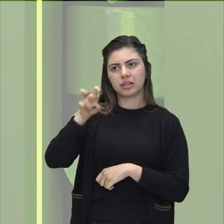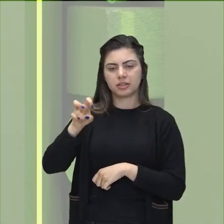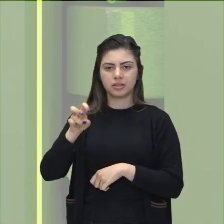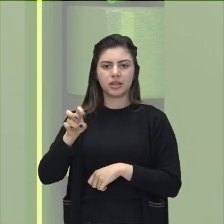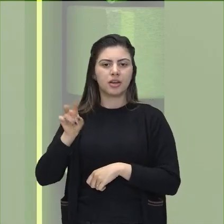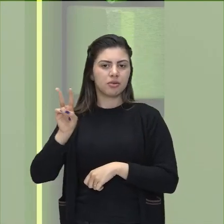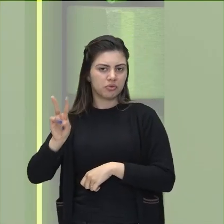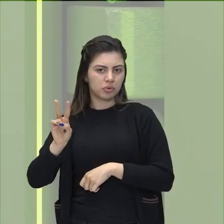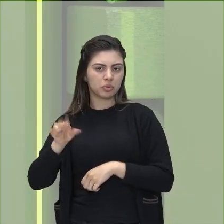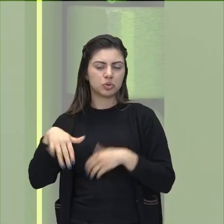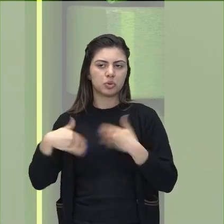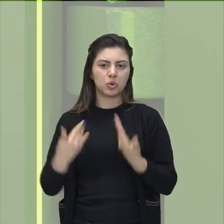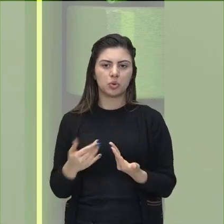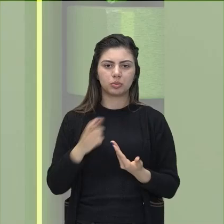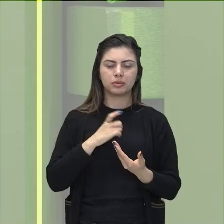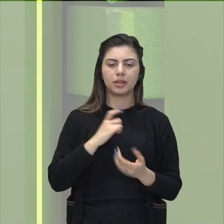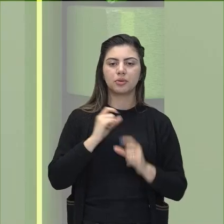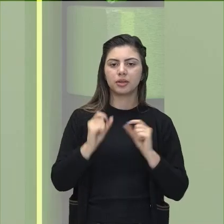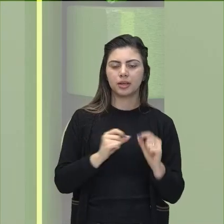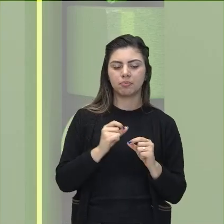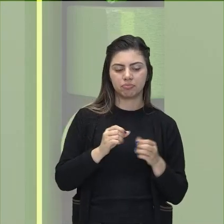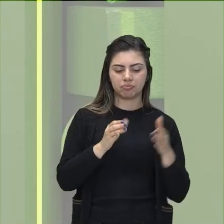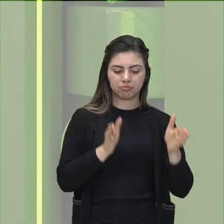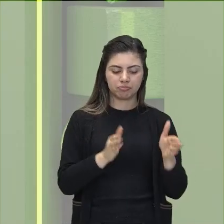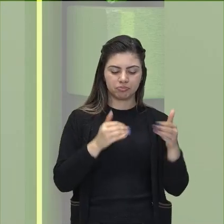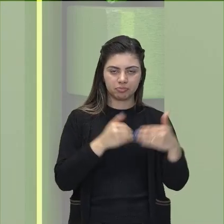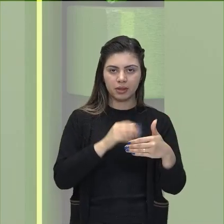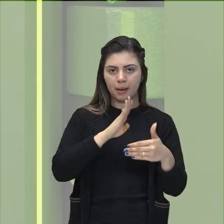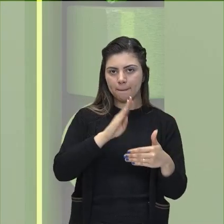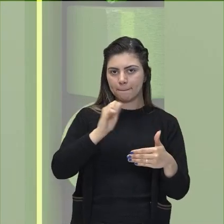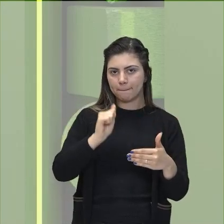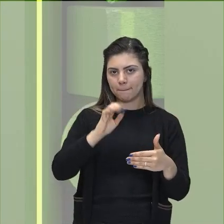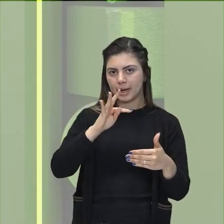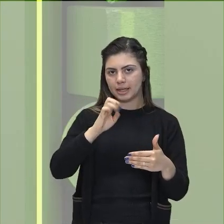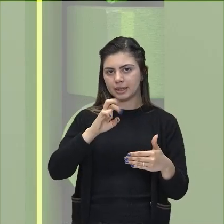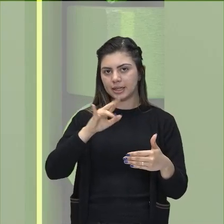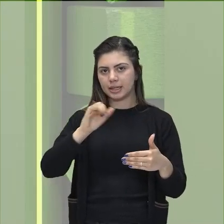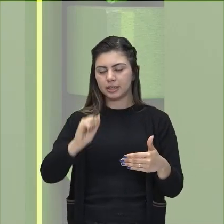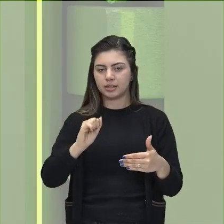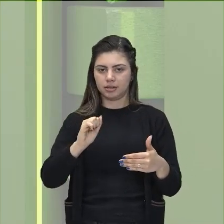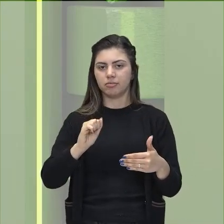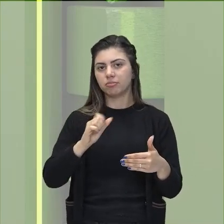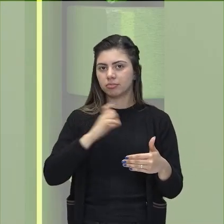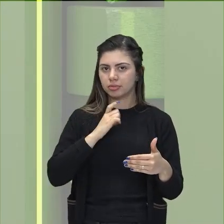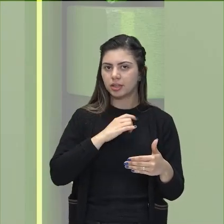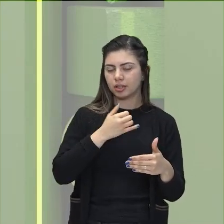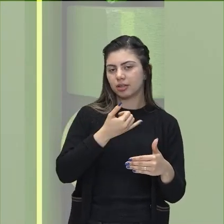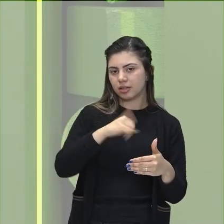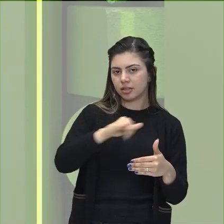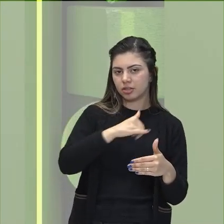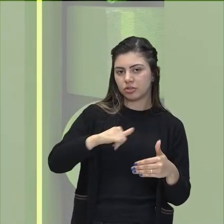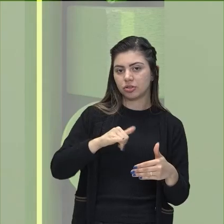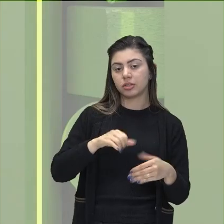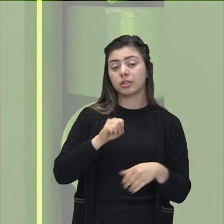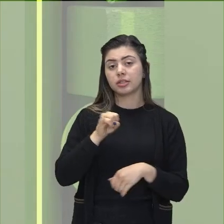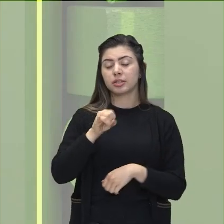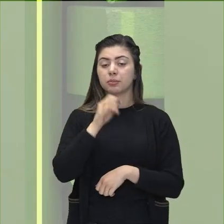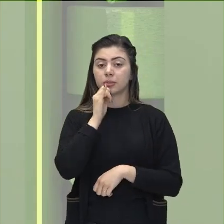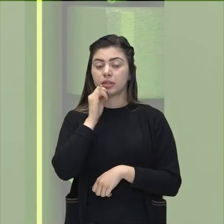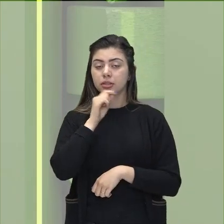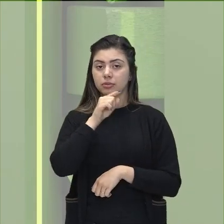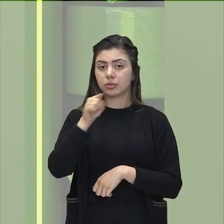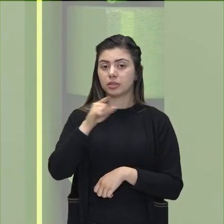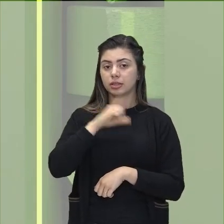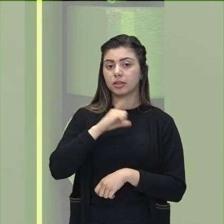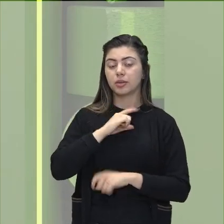tem 9 volts, tá, pessoal? E olha, se você acha que isso não causa um impacto, se você pegar um bombril